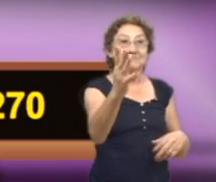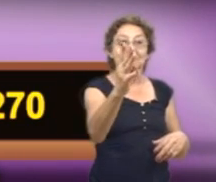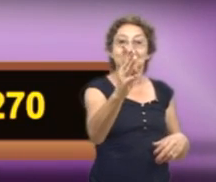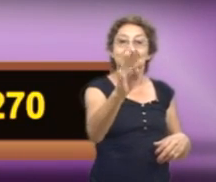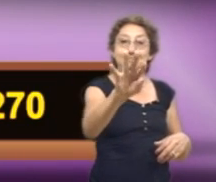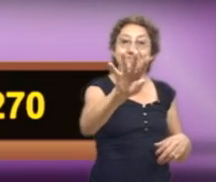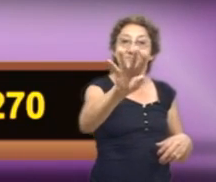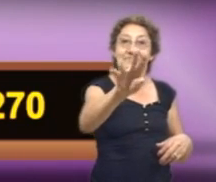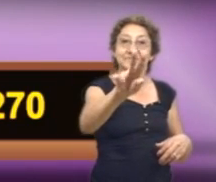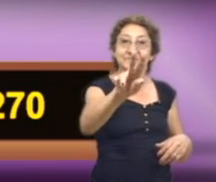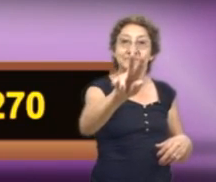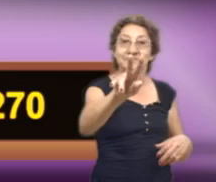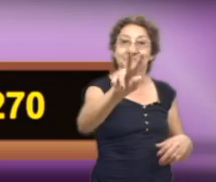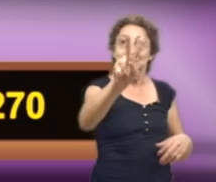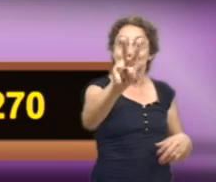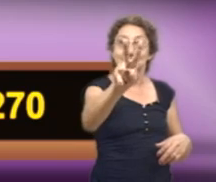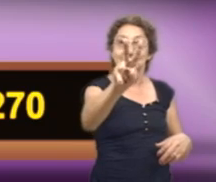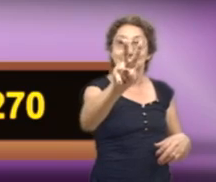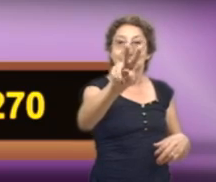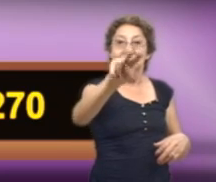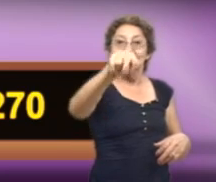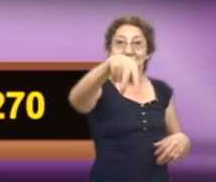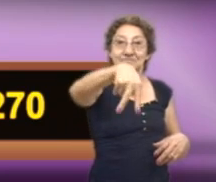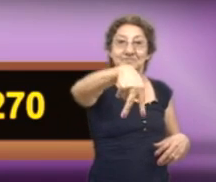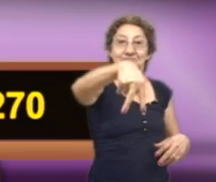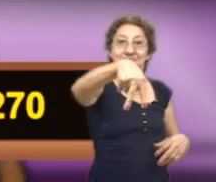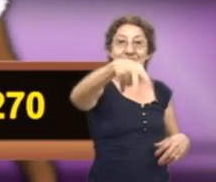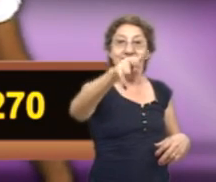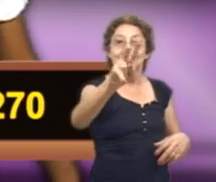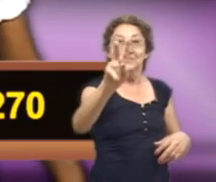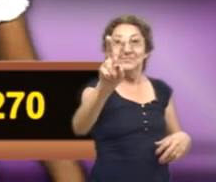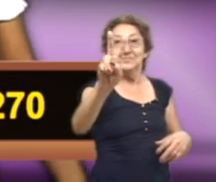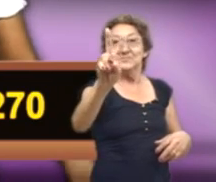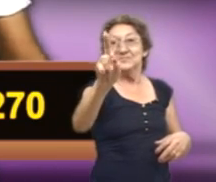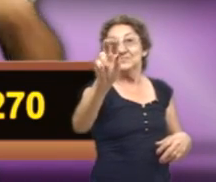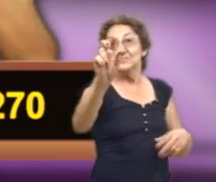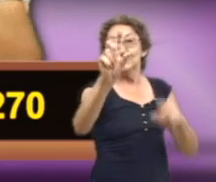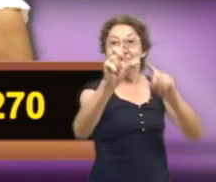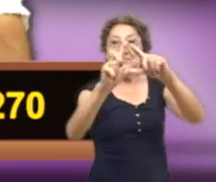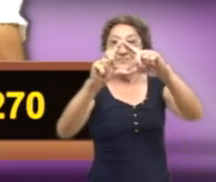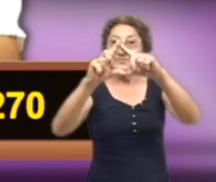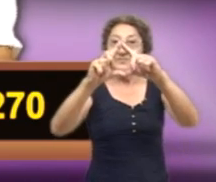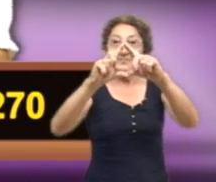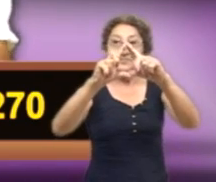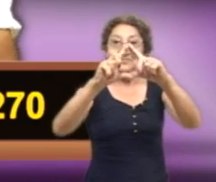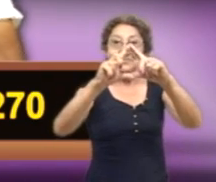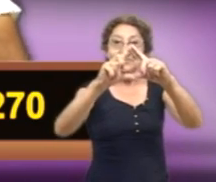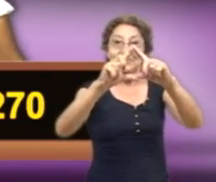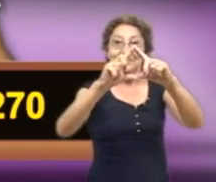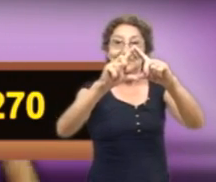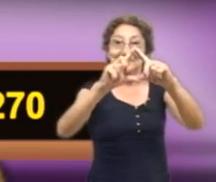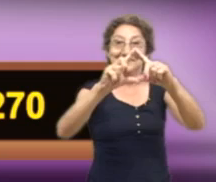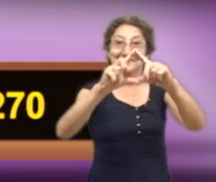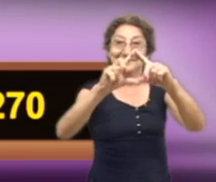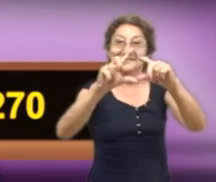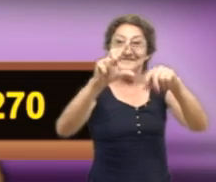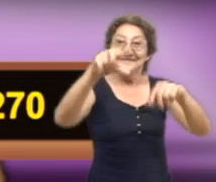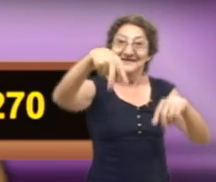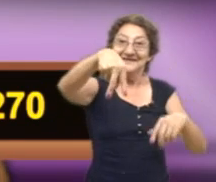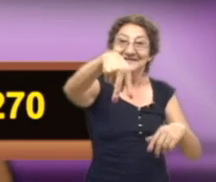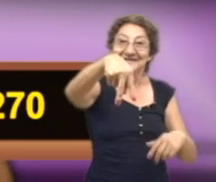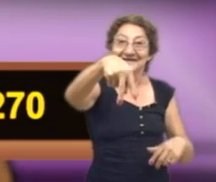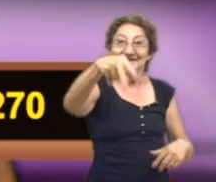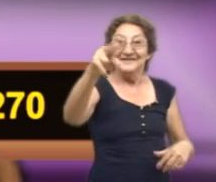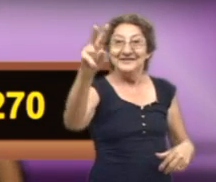segurança de Mossoró que está faltando. Eu peço que